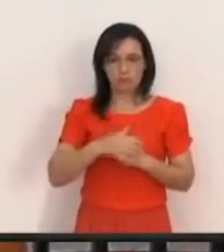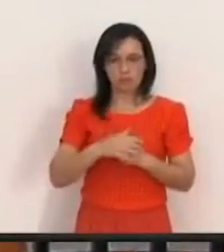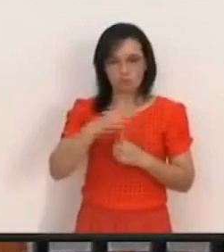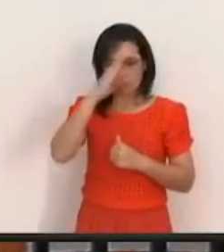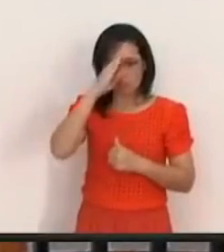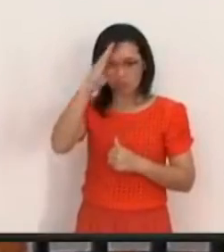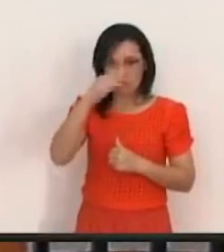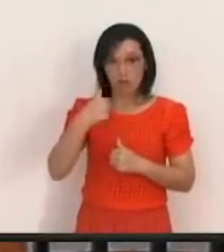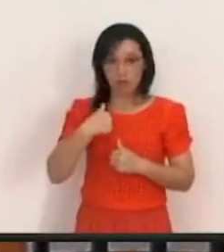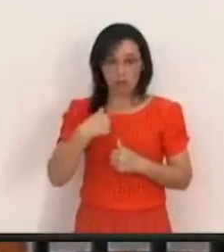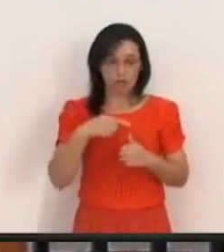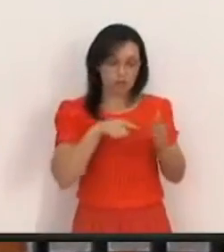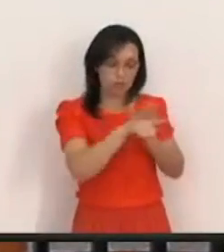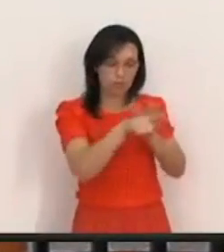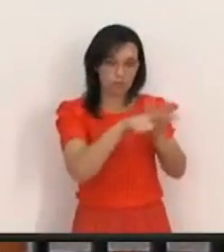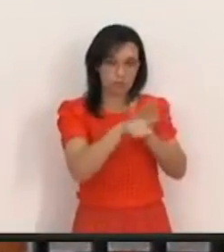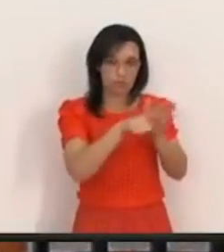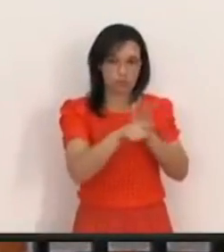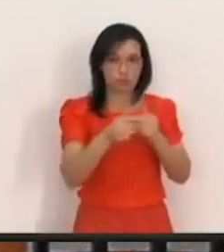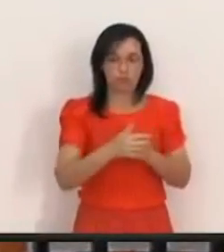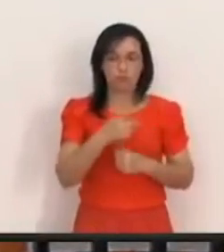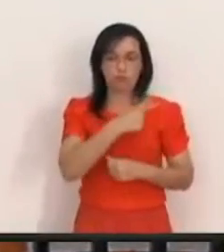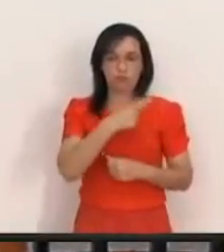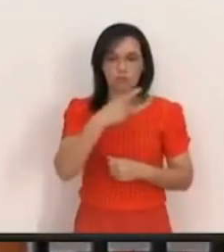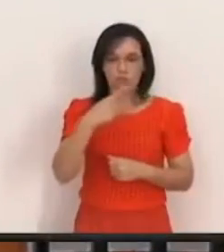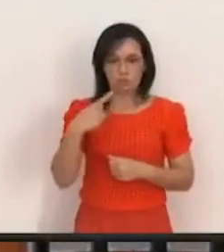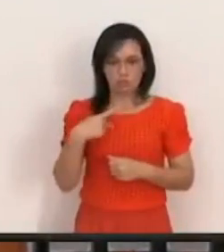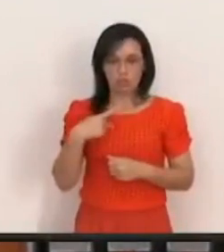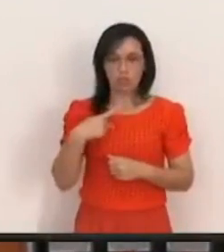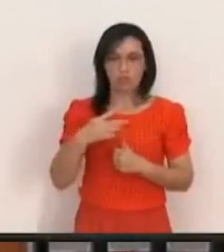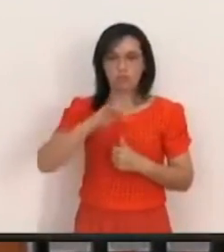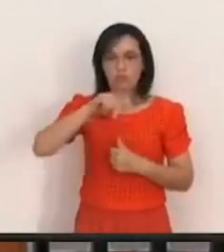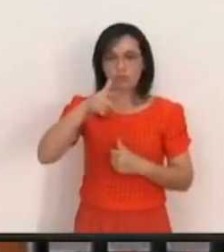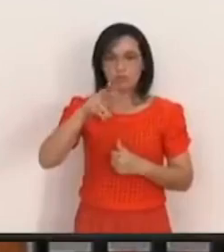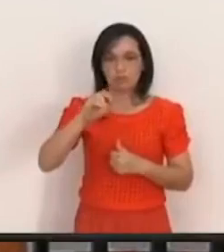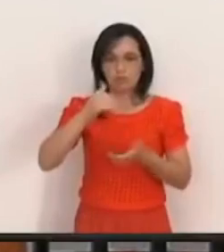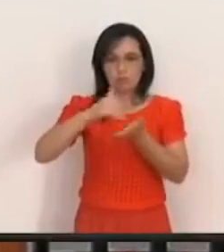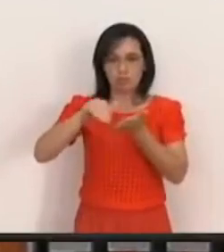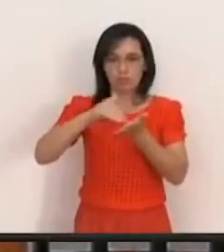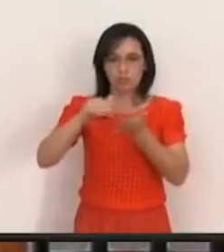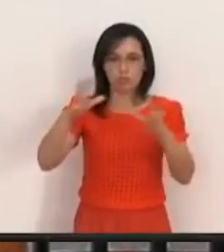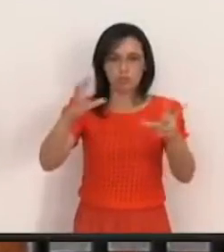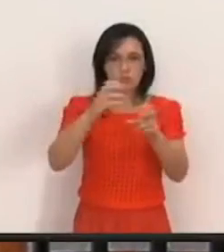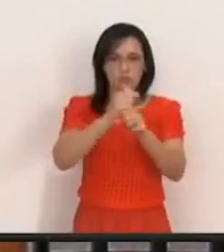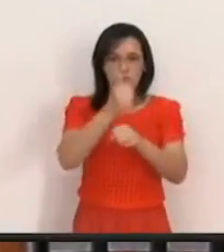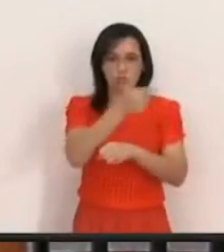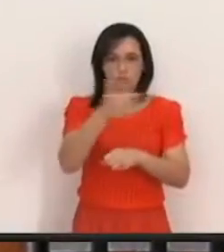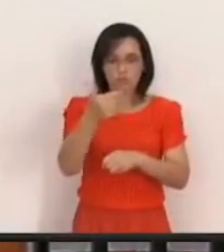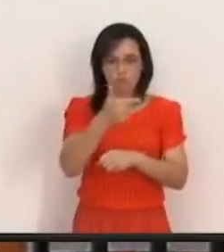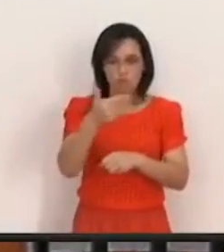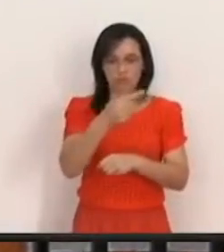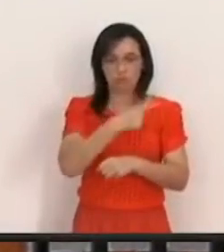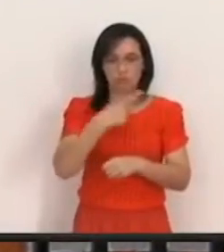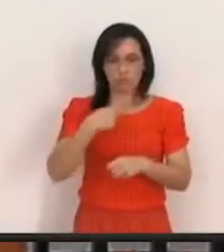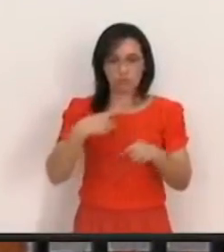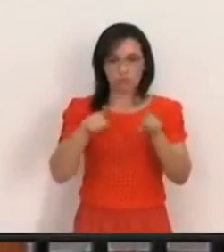examinador E o pastor Jairo Ele foi o secretário Ao todo tinha 22 pastores E tinha alguns